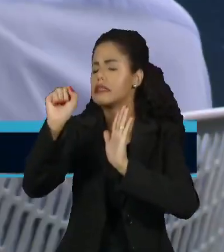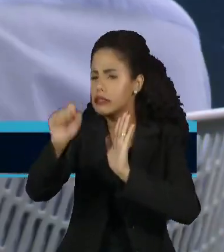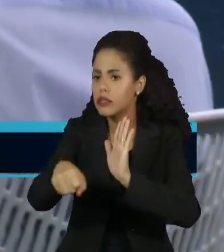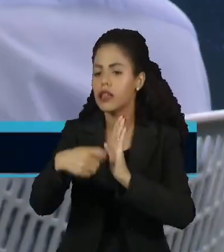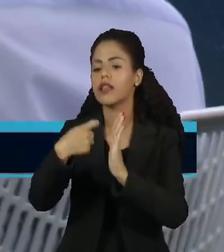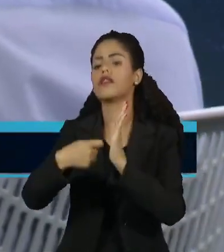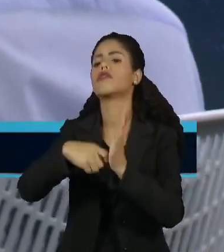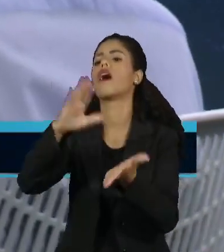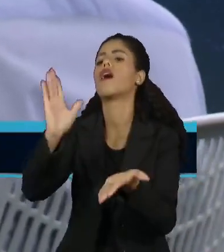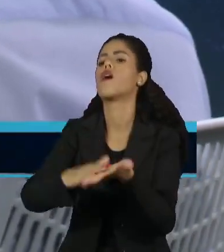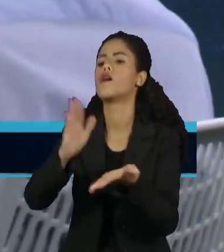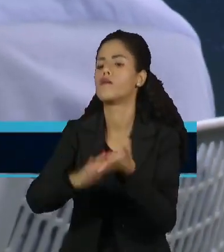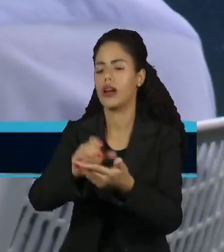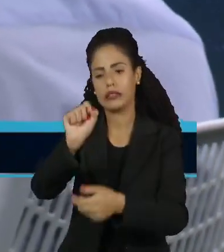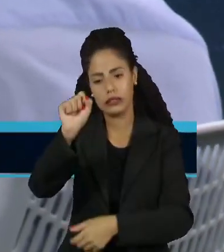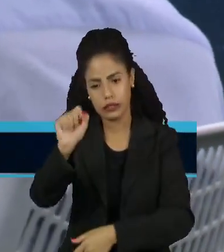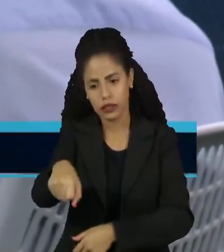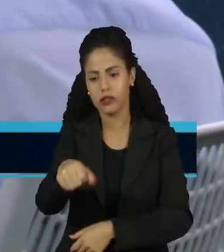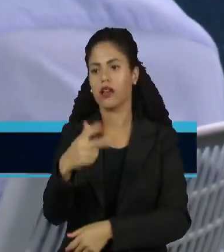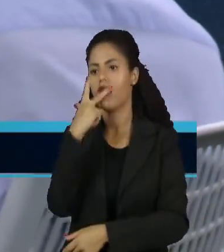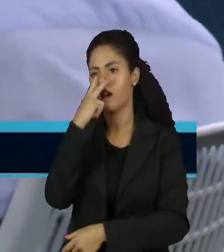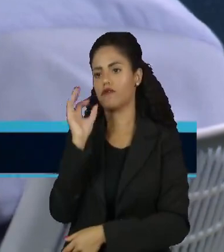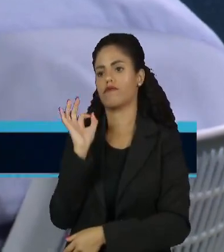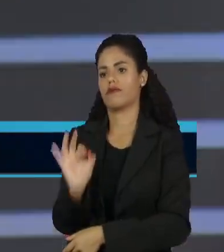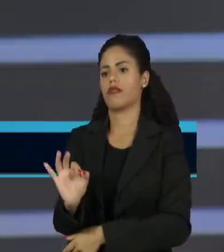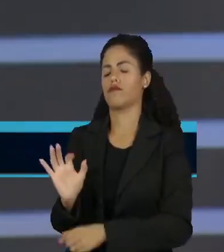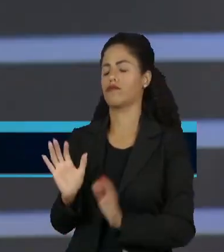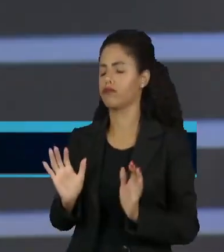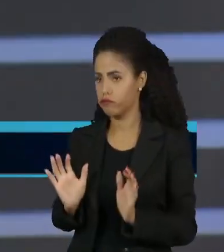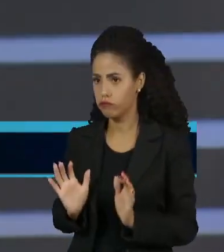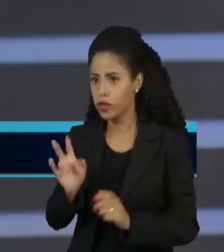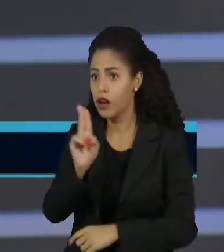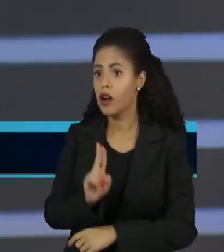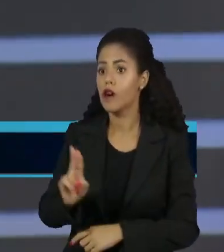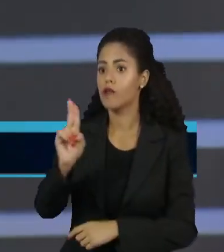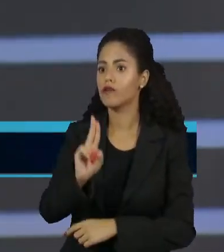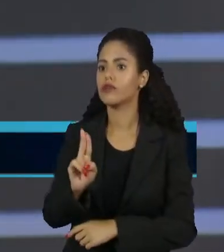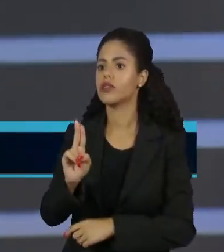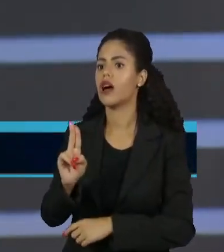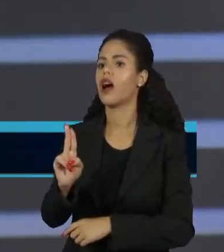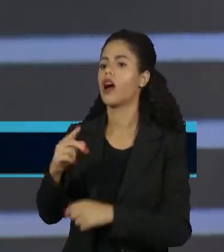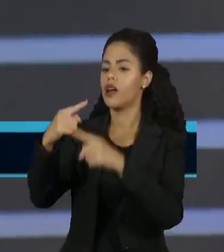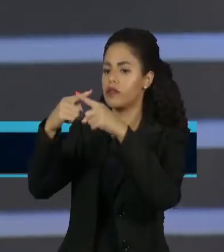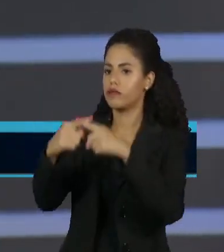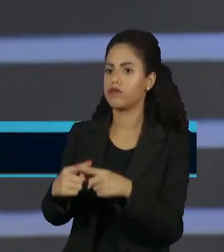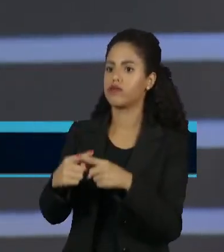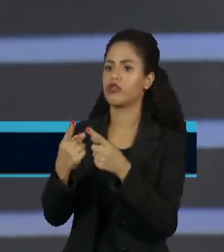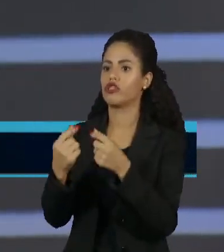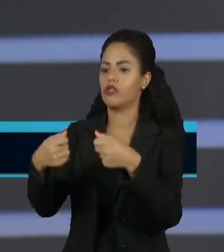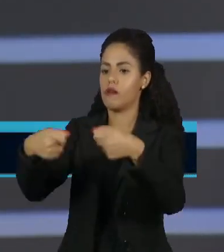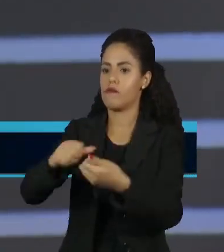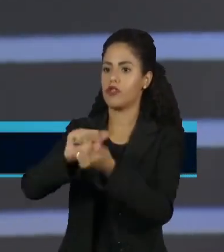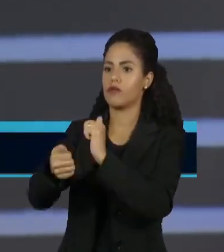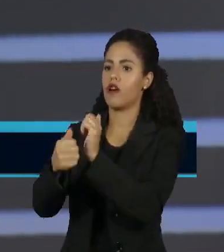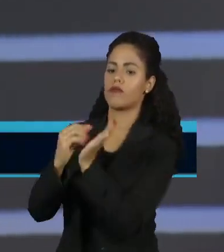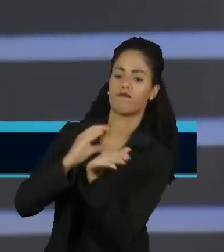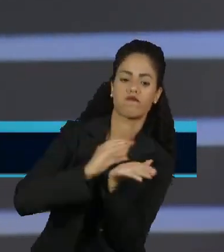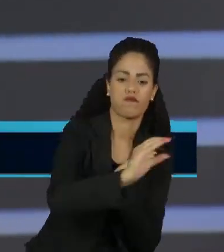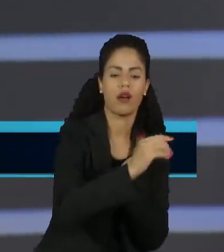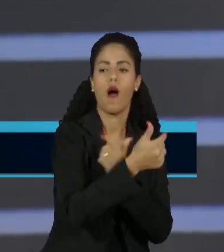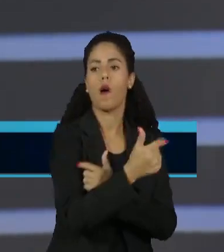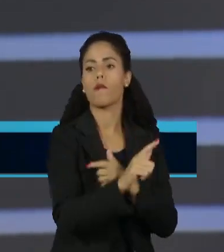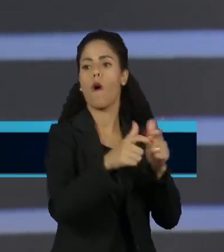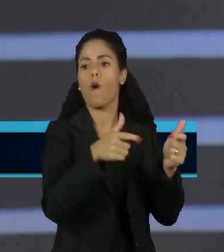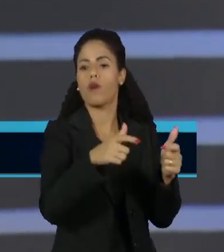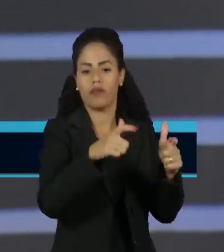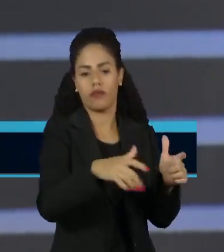o governo faz bem de taxar e usar esses recursos para financiar políticas públicas. Eu não acho que adotou esse